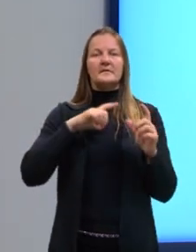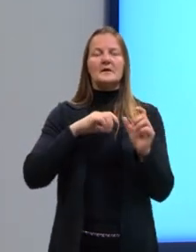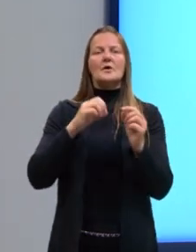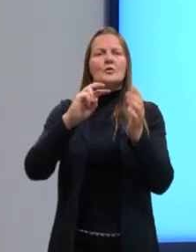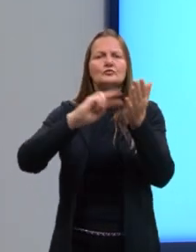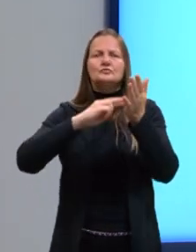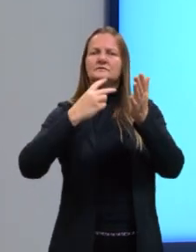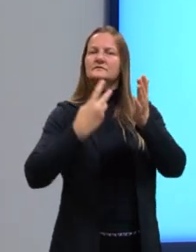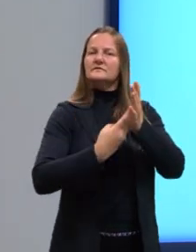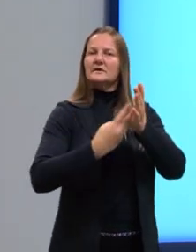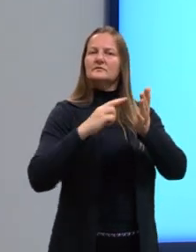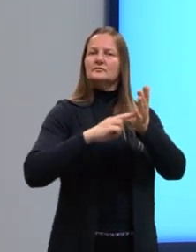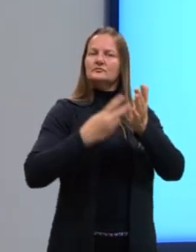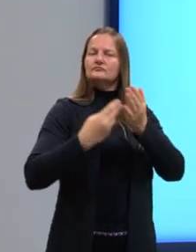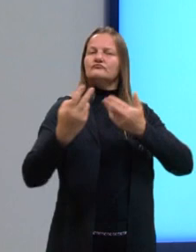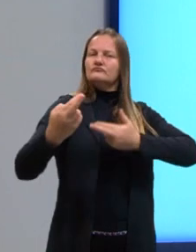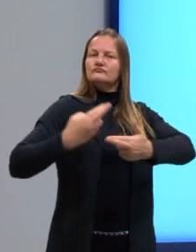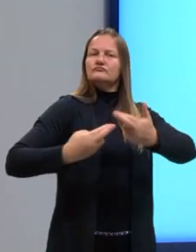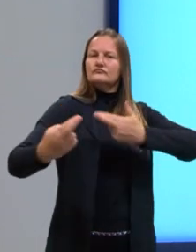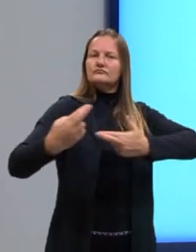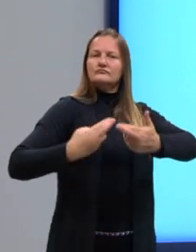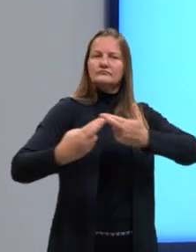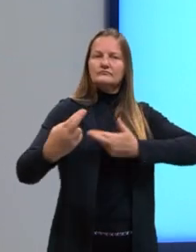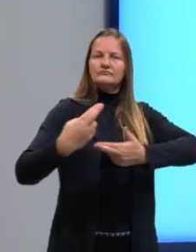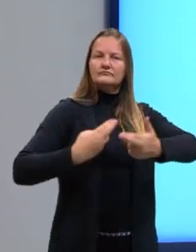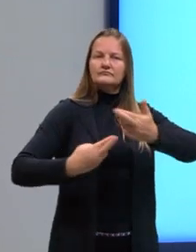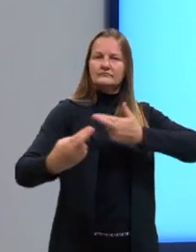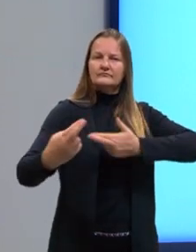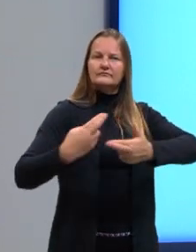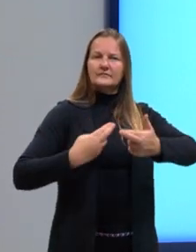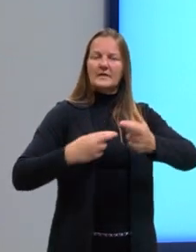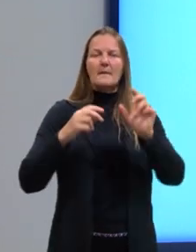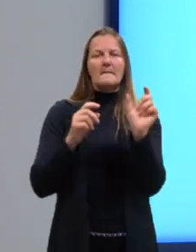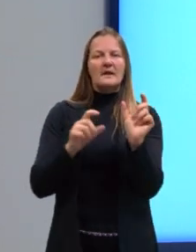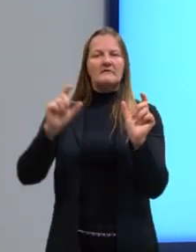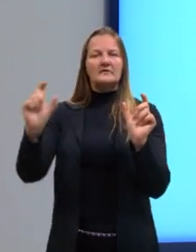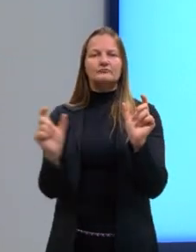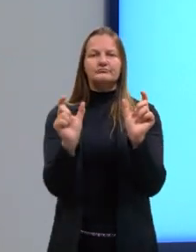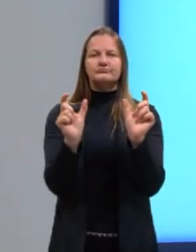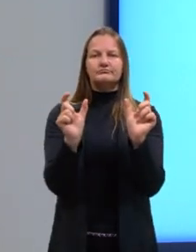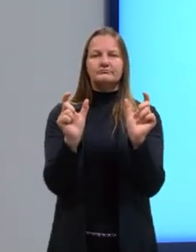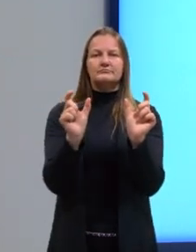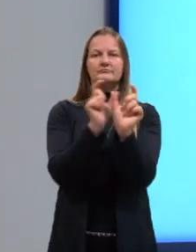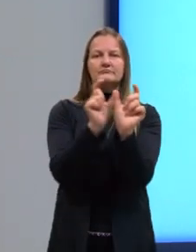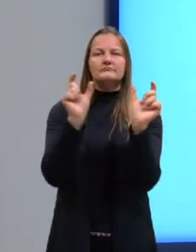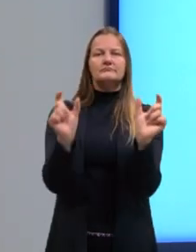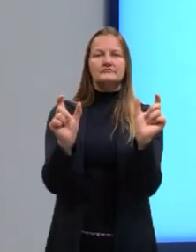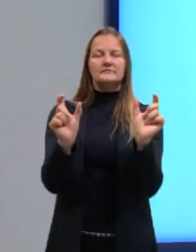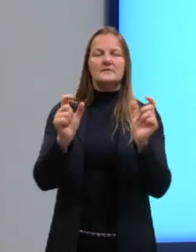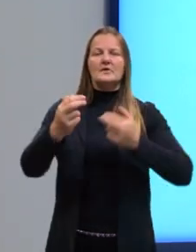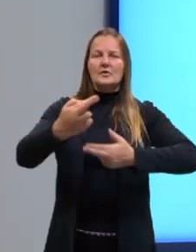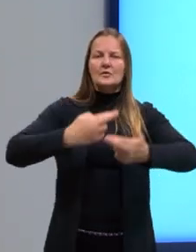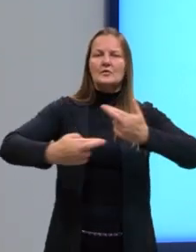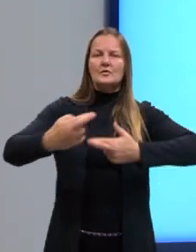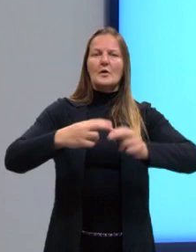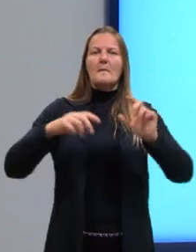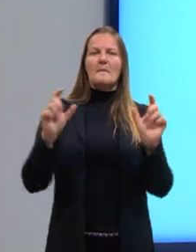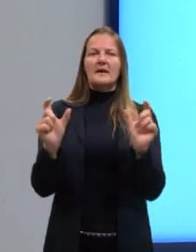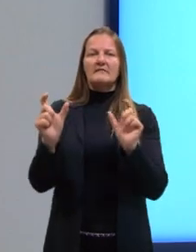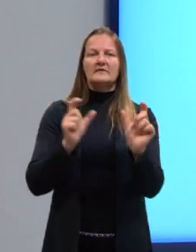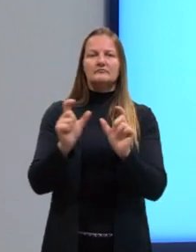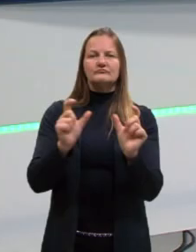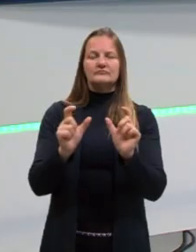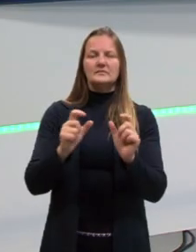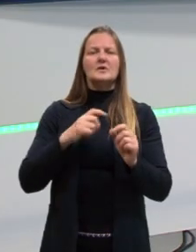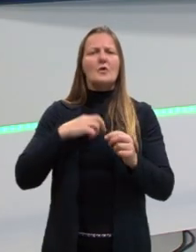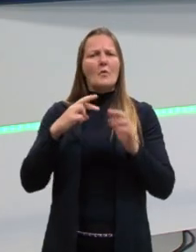significado correspondente à palavra de origem. Porque eu escolhi uma palavra para